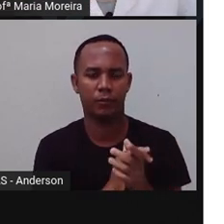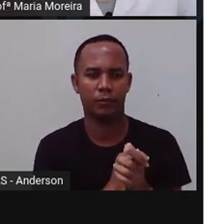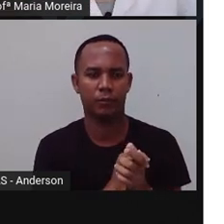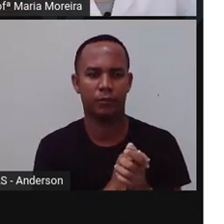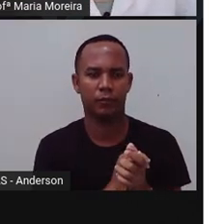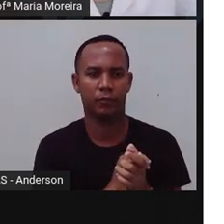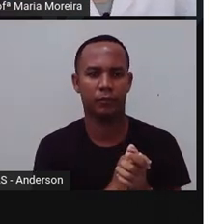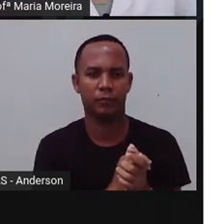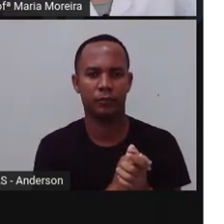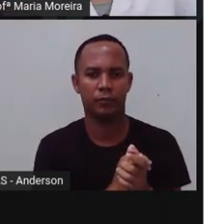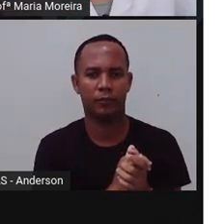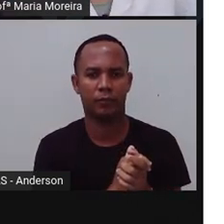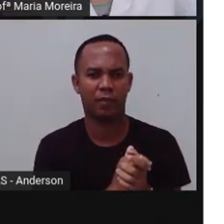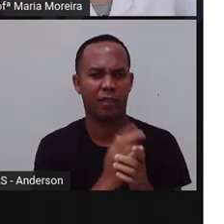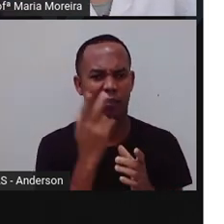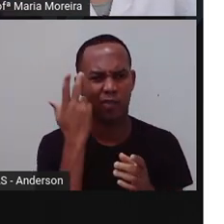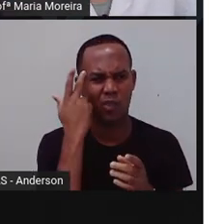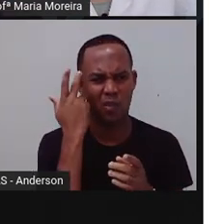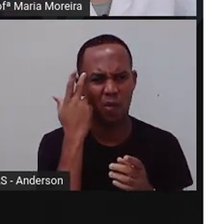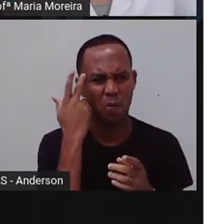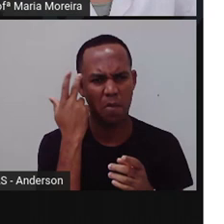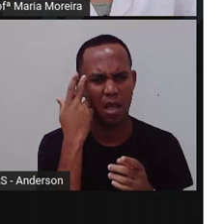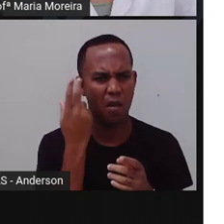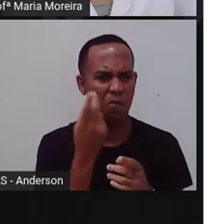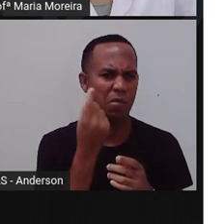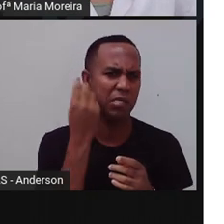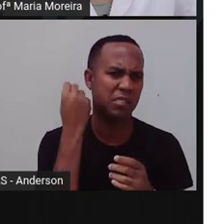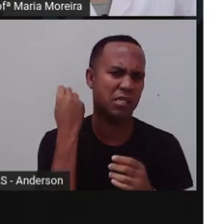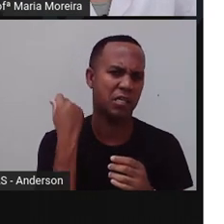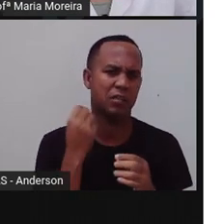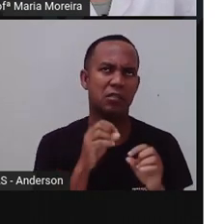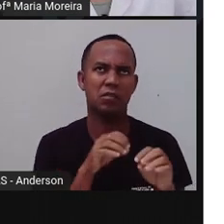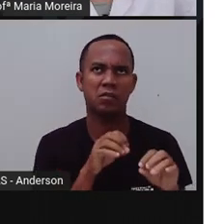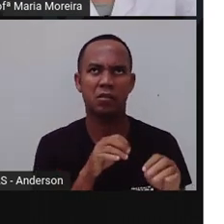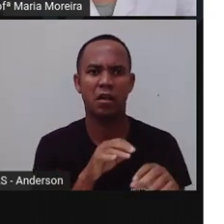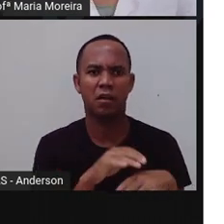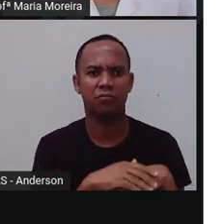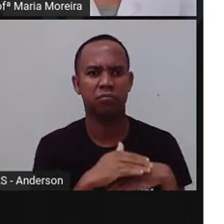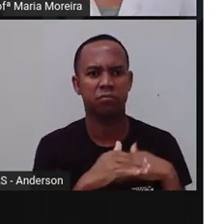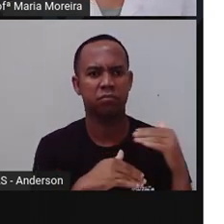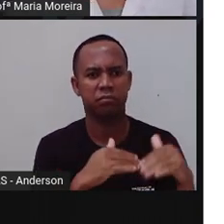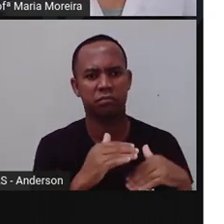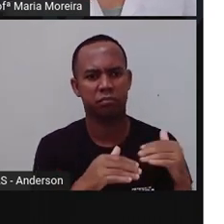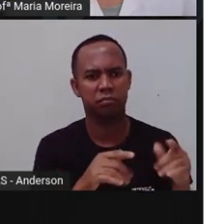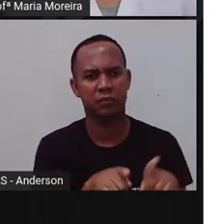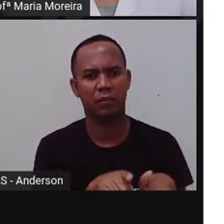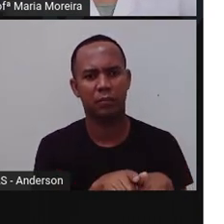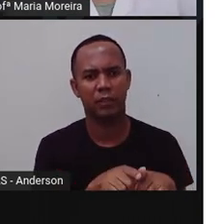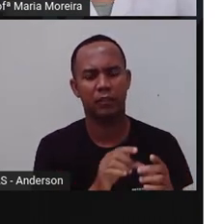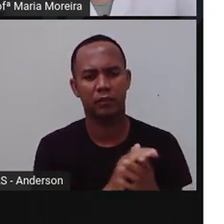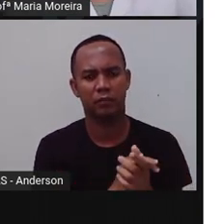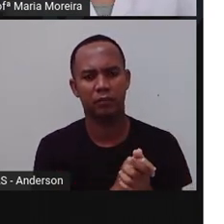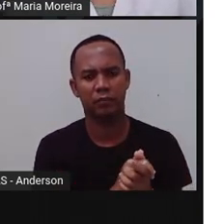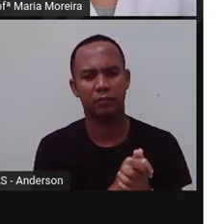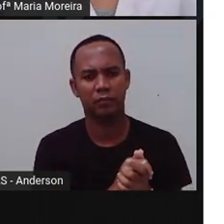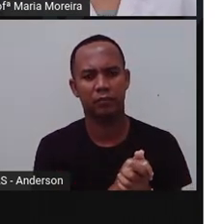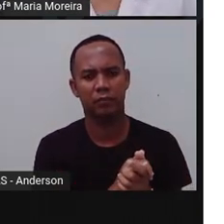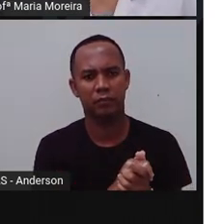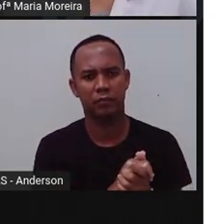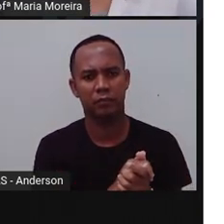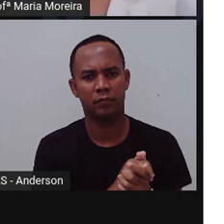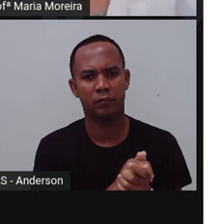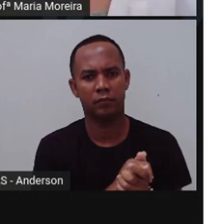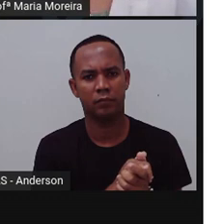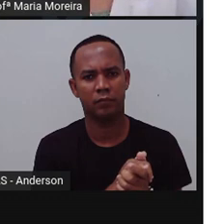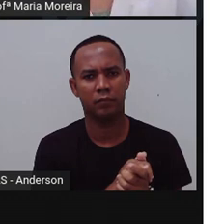atrás, era comum se educar também religiosamente, né? Nesse quesito religioso, às